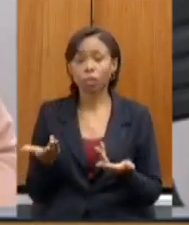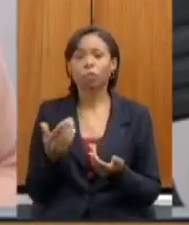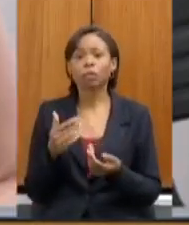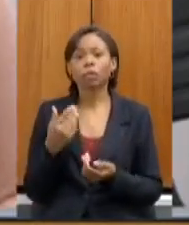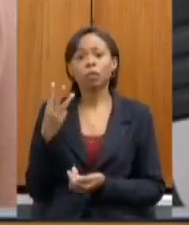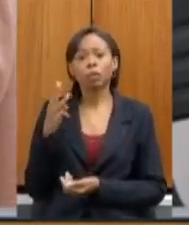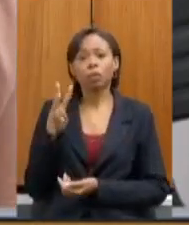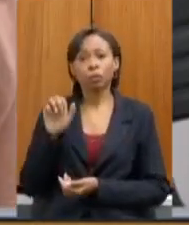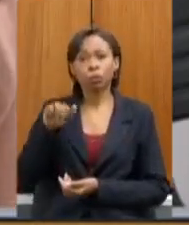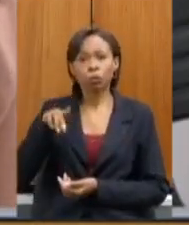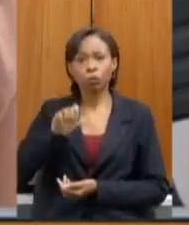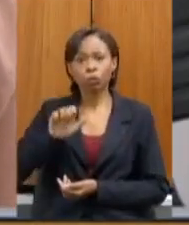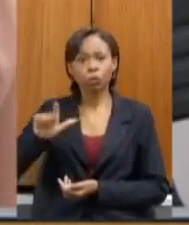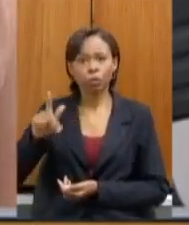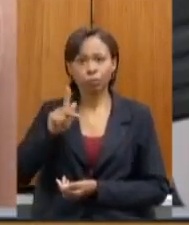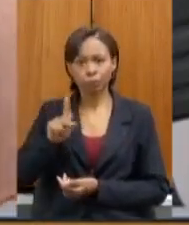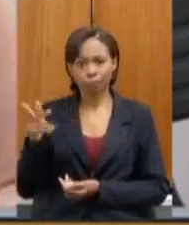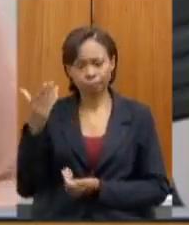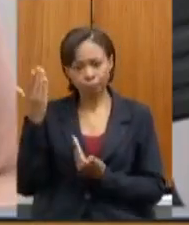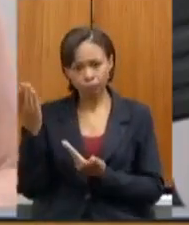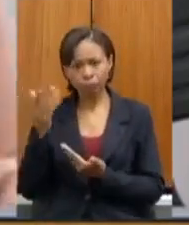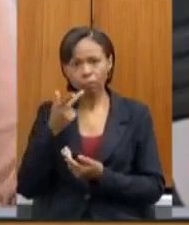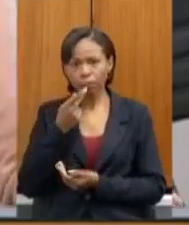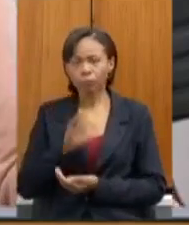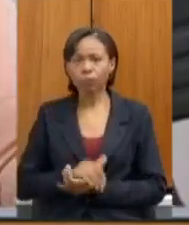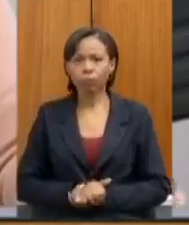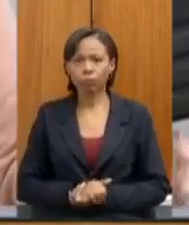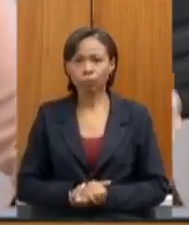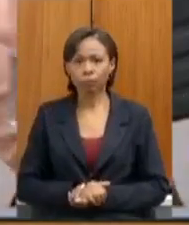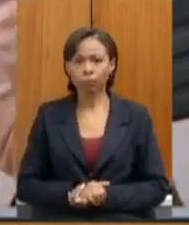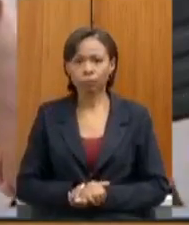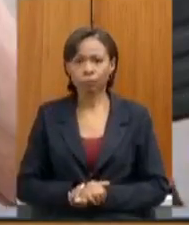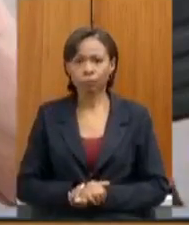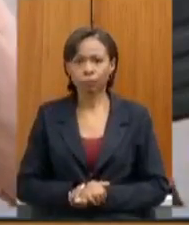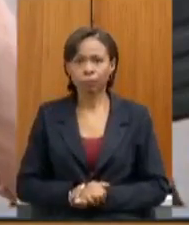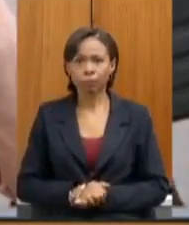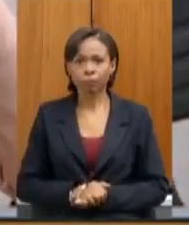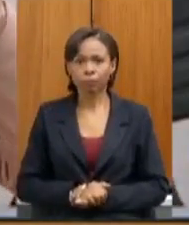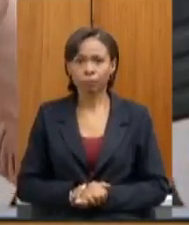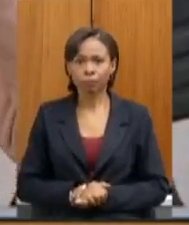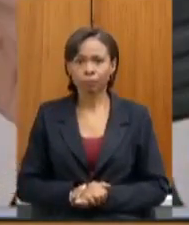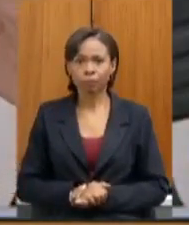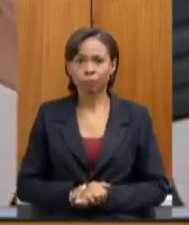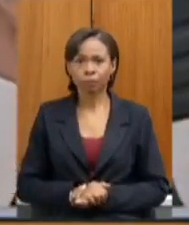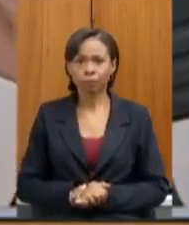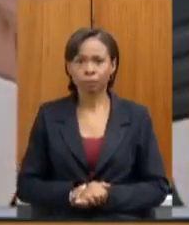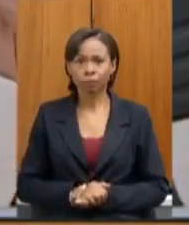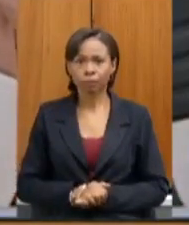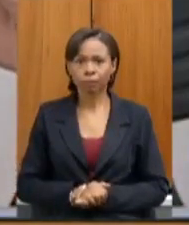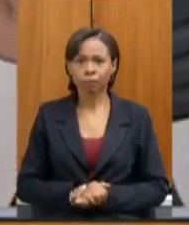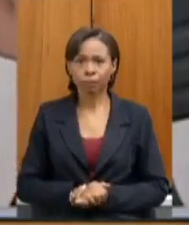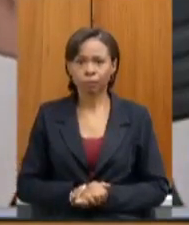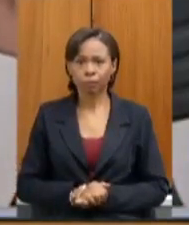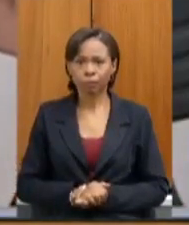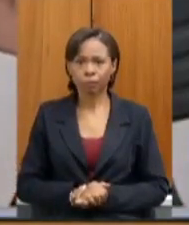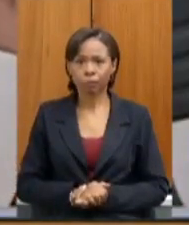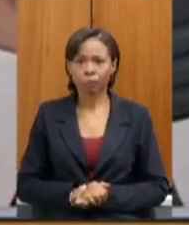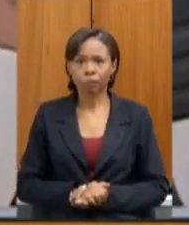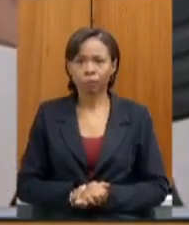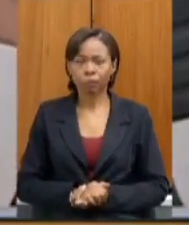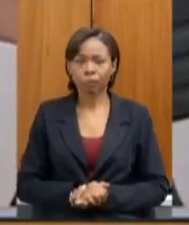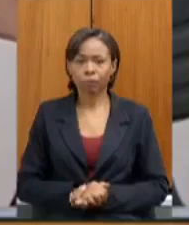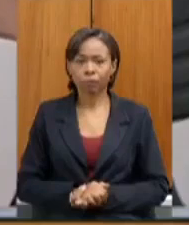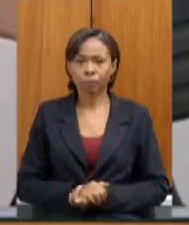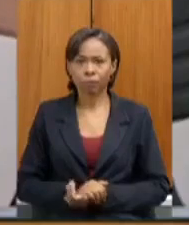Wendel muito bem muito obrigado presidente quero aqui fazer algumas considerações como